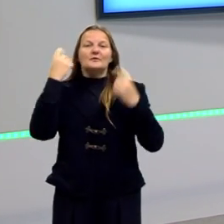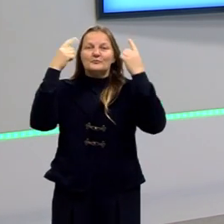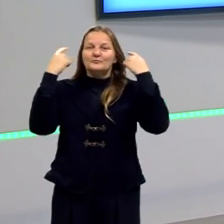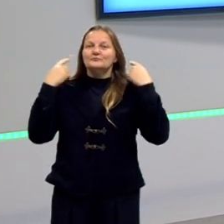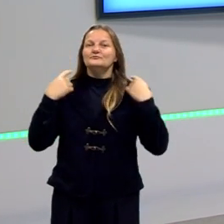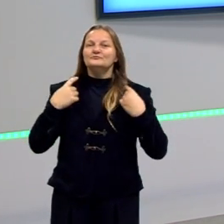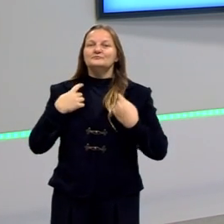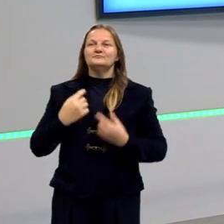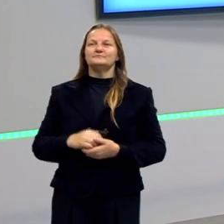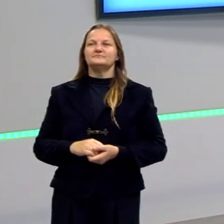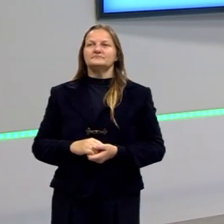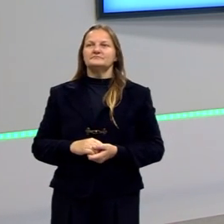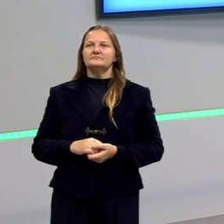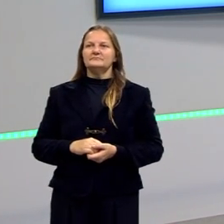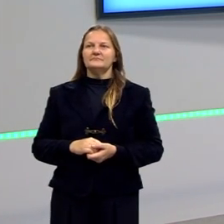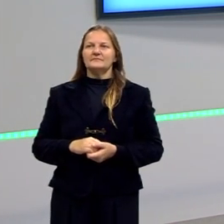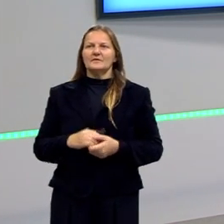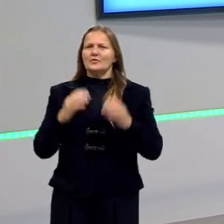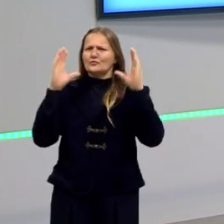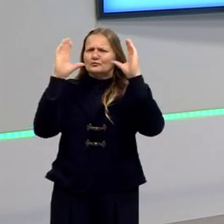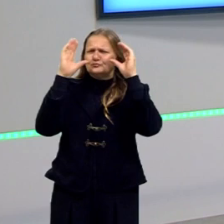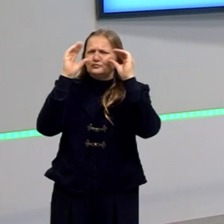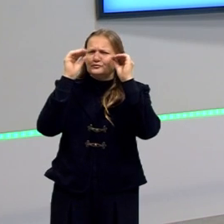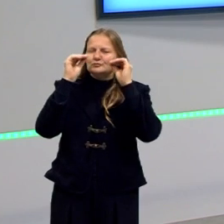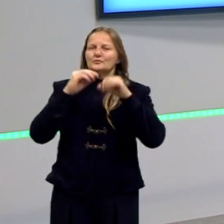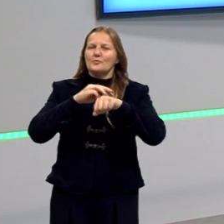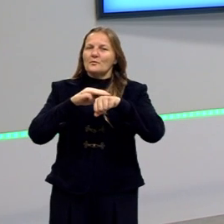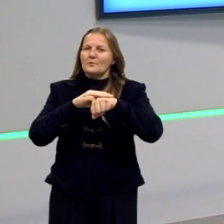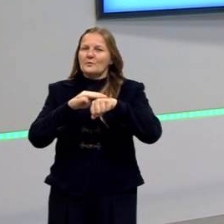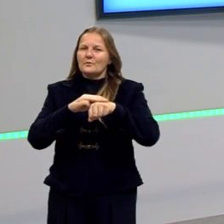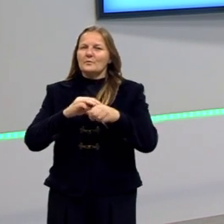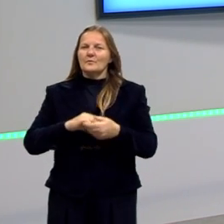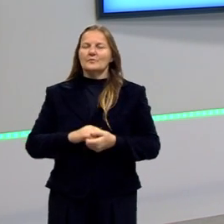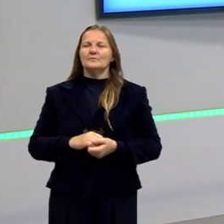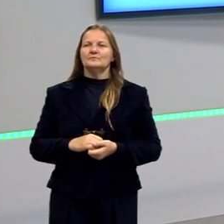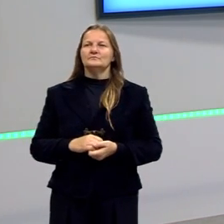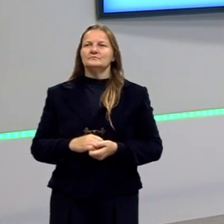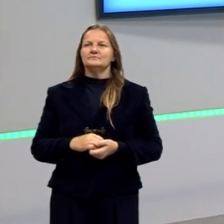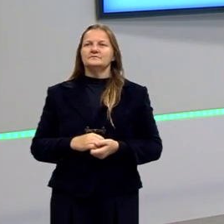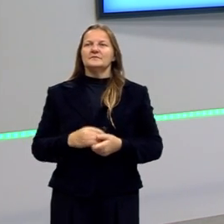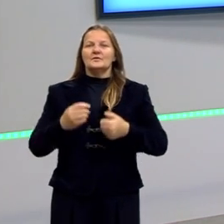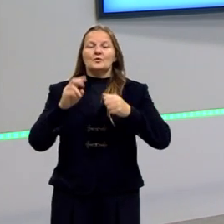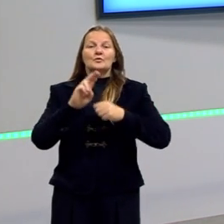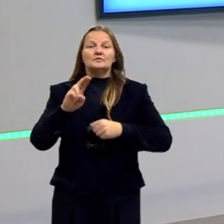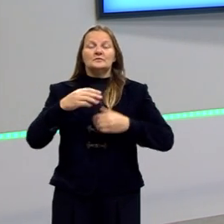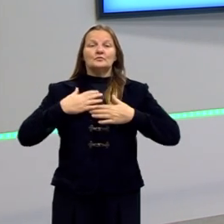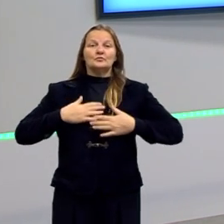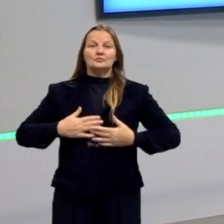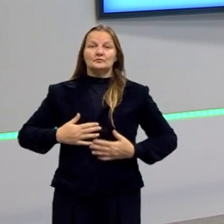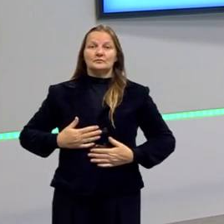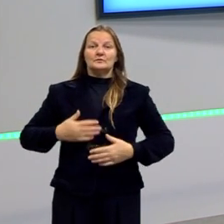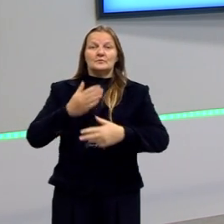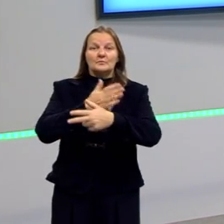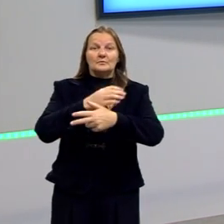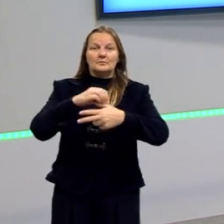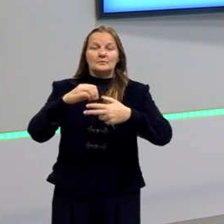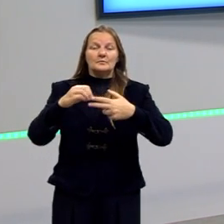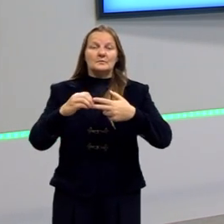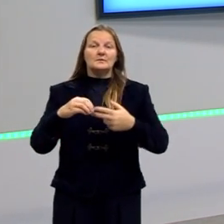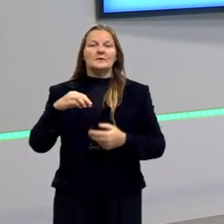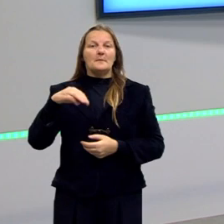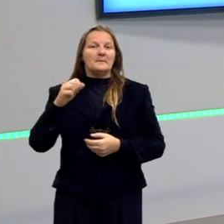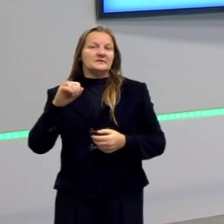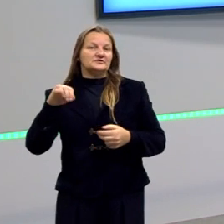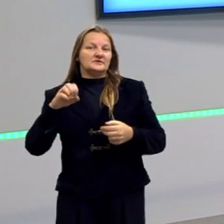crespos, castanhos escuros, médios, de tamanhos médios. Estou vestindo a camiseta do programa de cor magenta